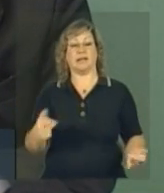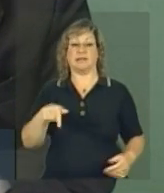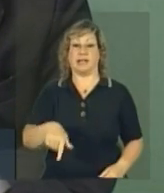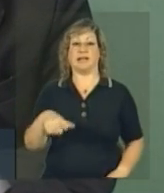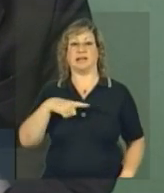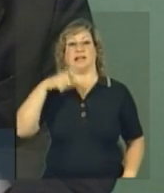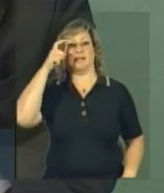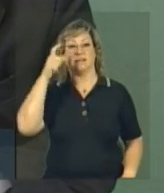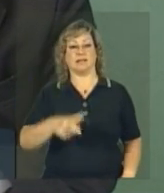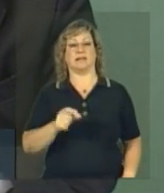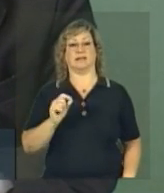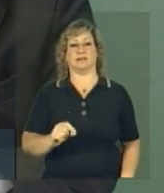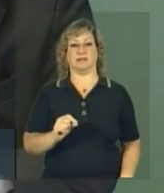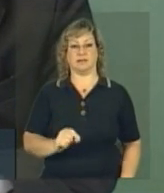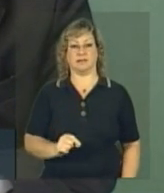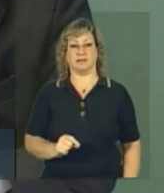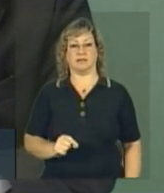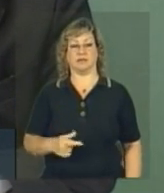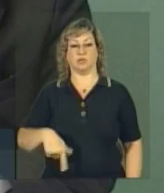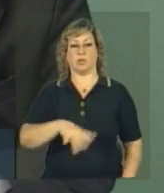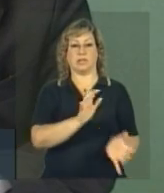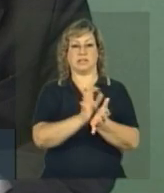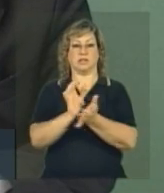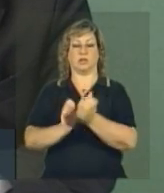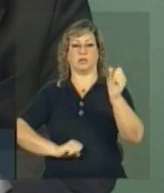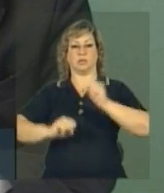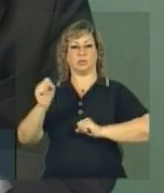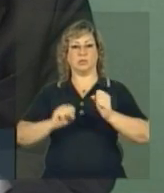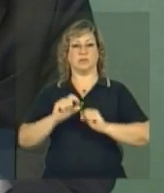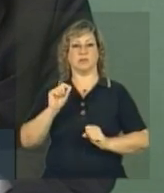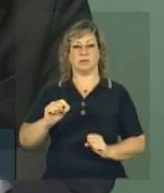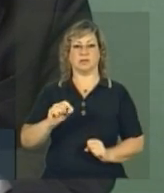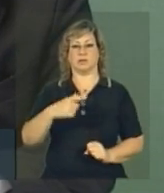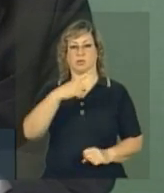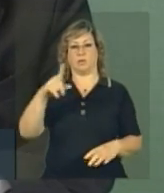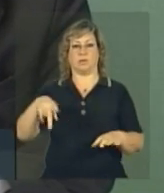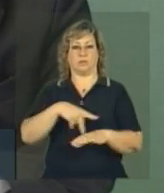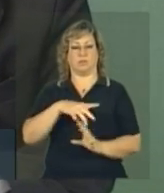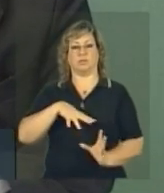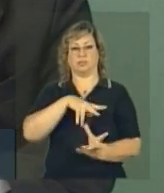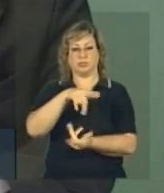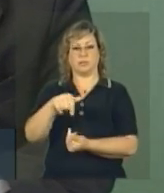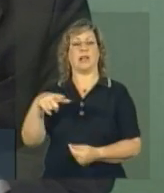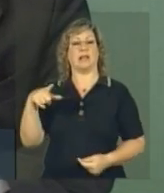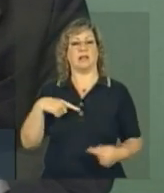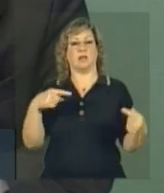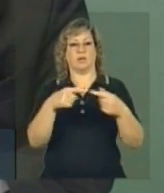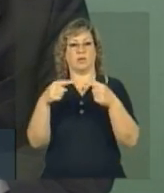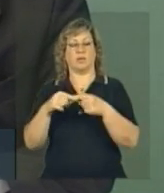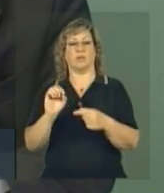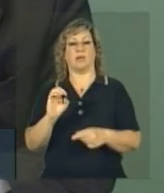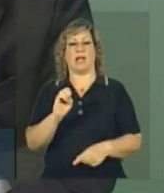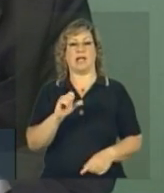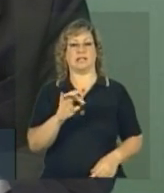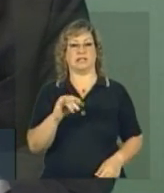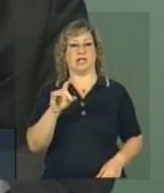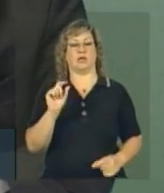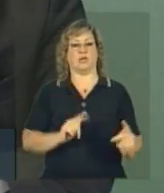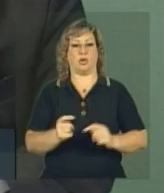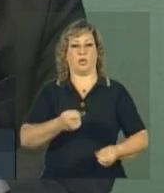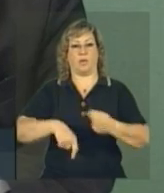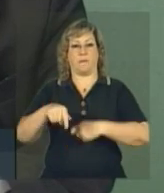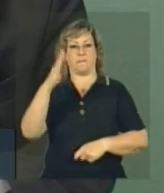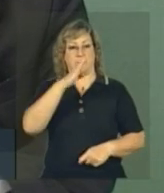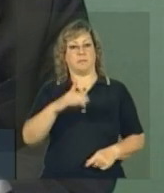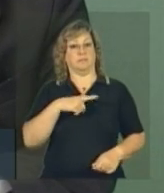interesse do setor industrial internacional tem muito a ver com o estágio econômico que o Brasil passa. Essa grande